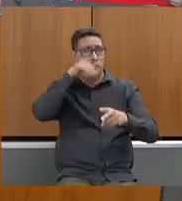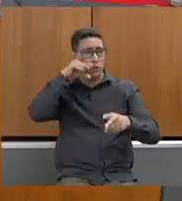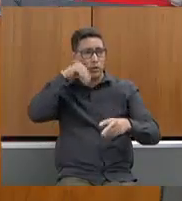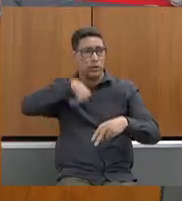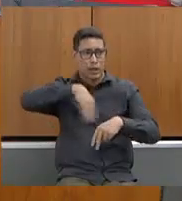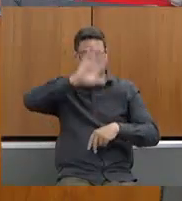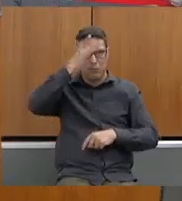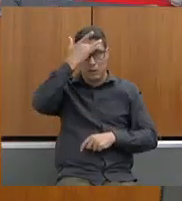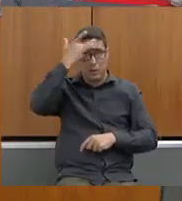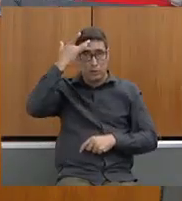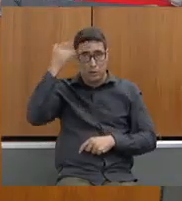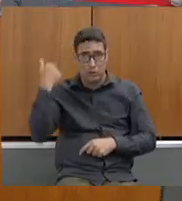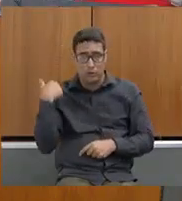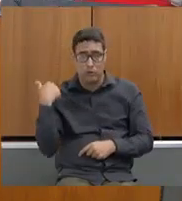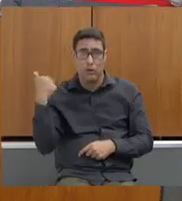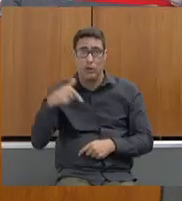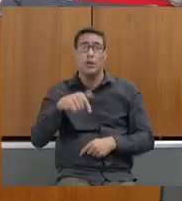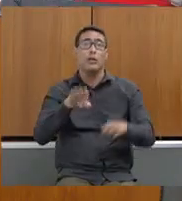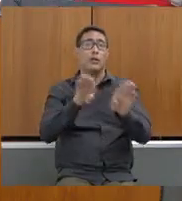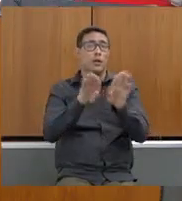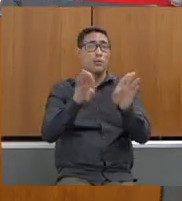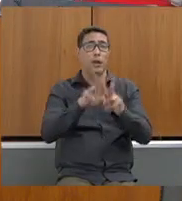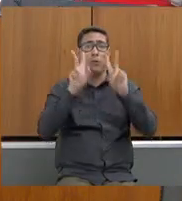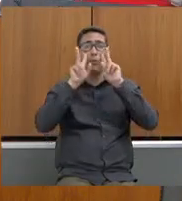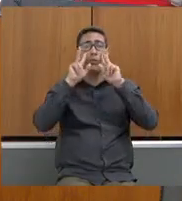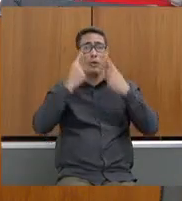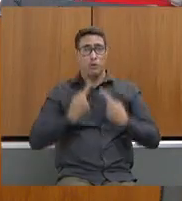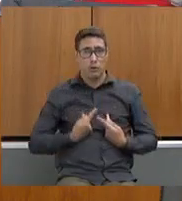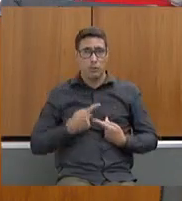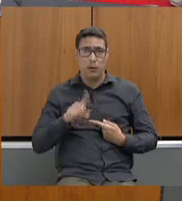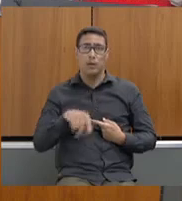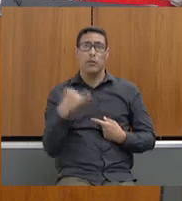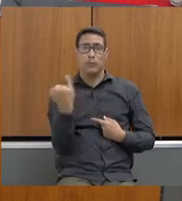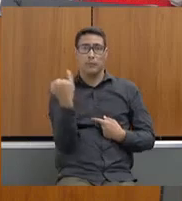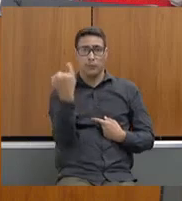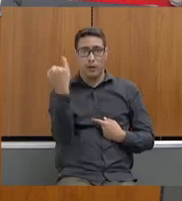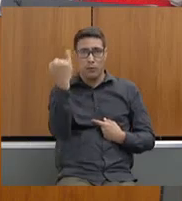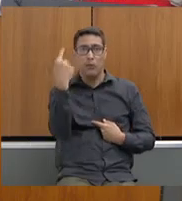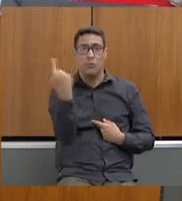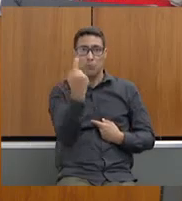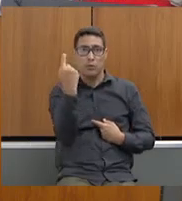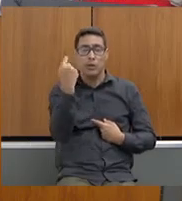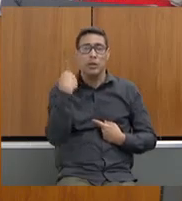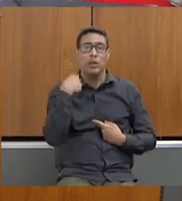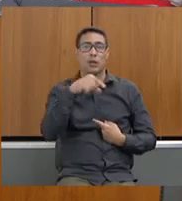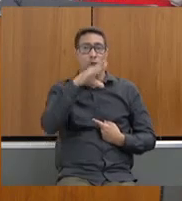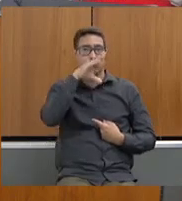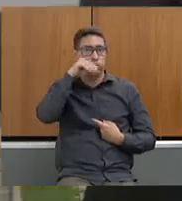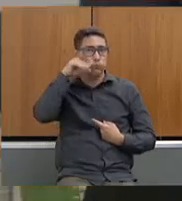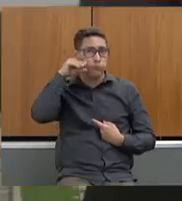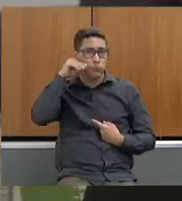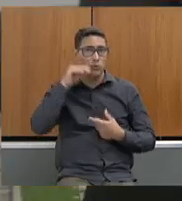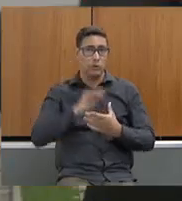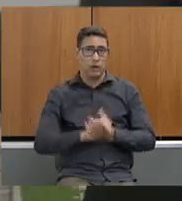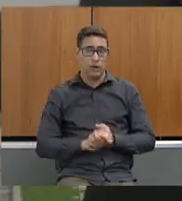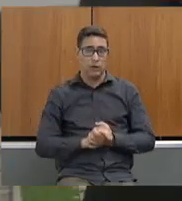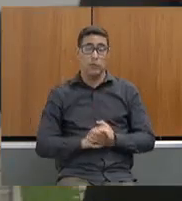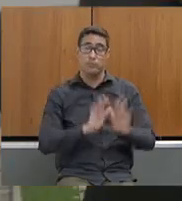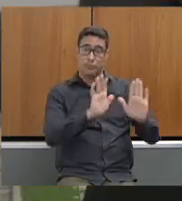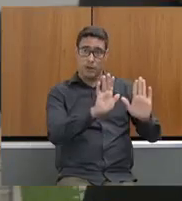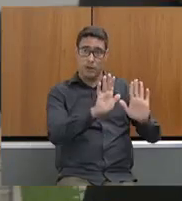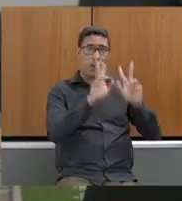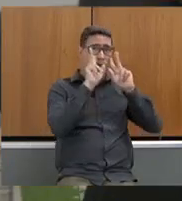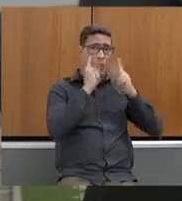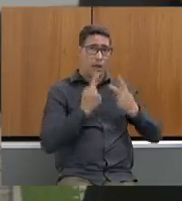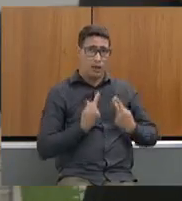Ione Pinheiro, o reconhecimento da importância dos servidores. Reconhecimento não se dá apenas